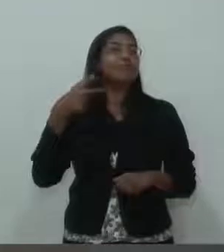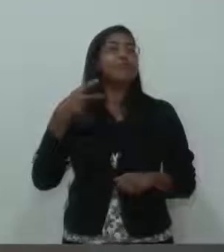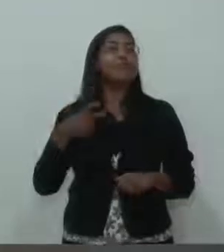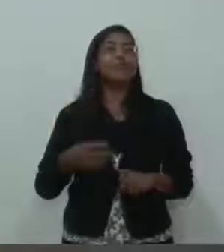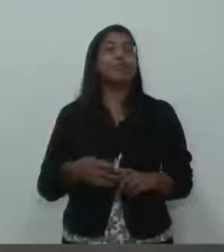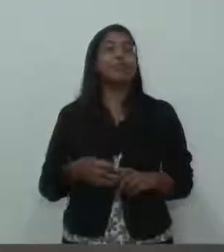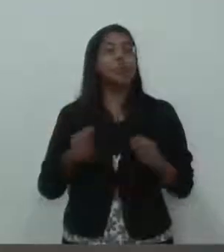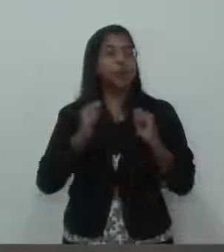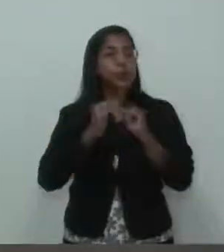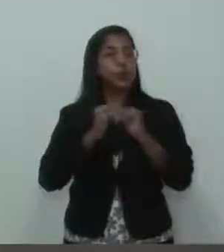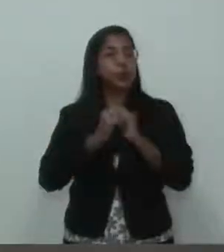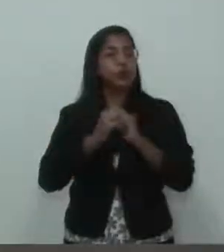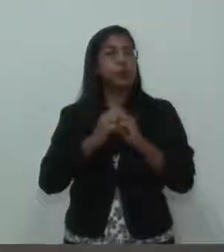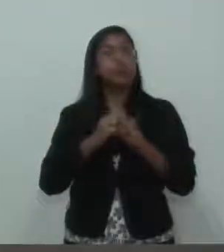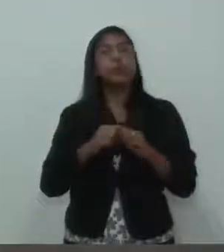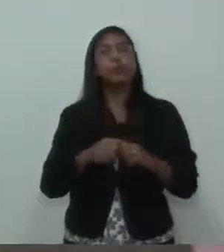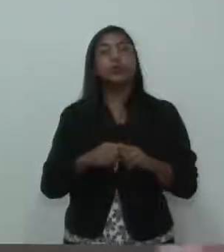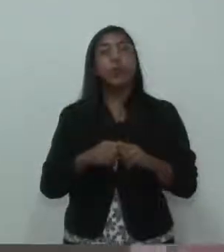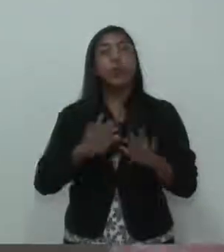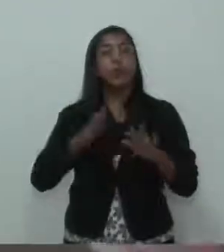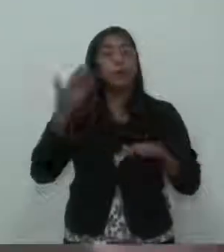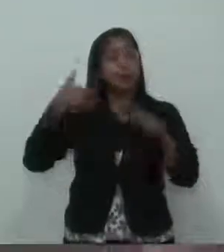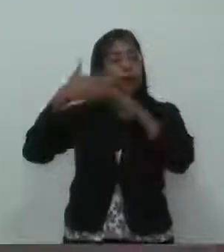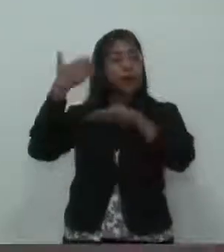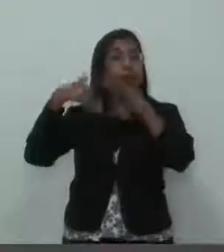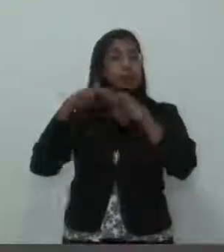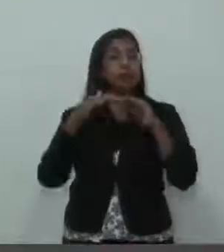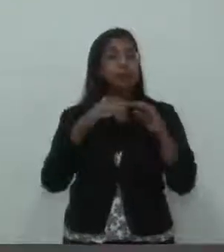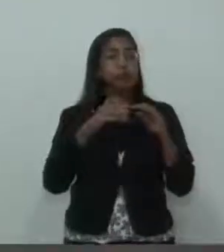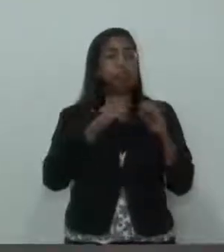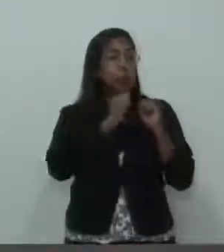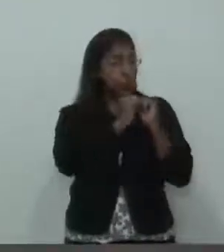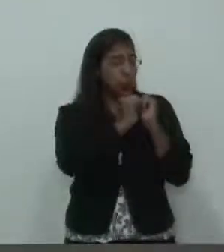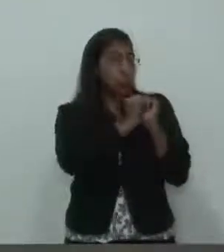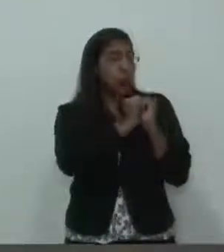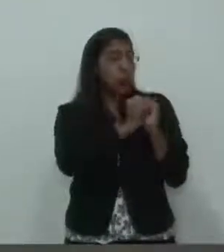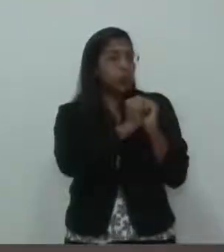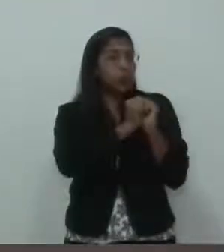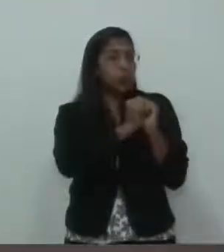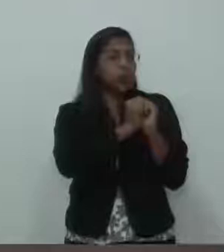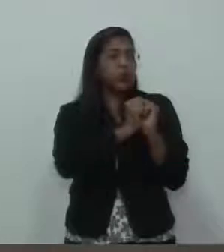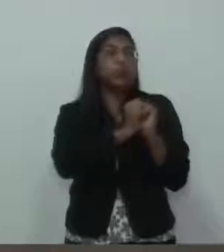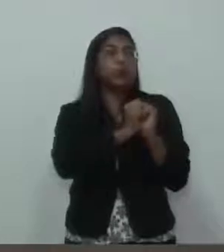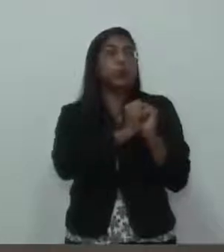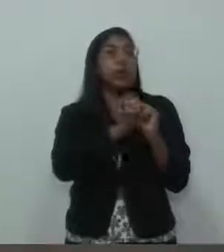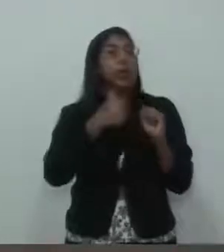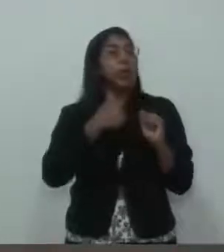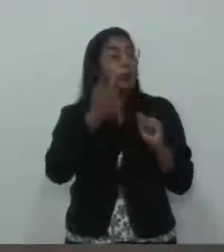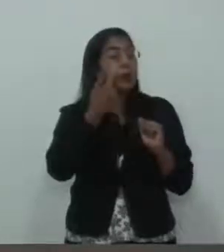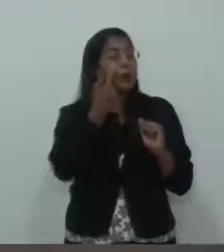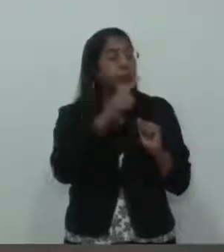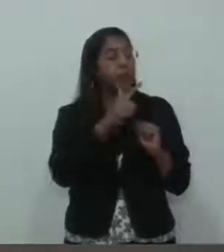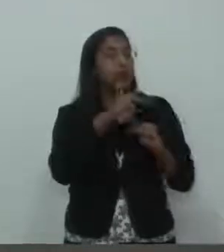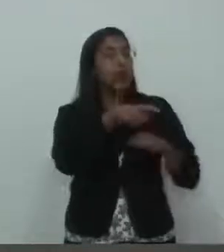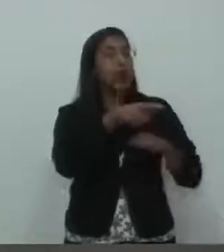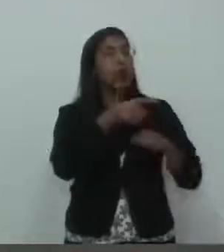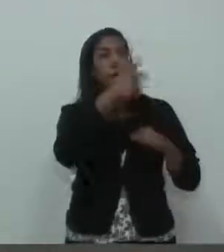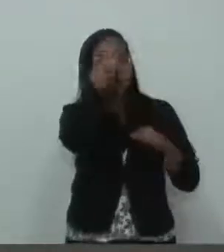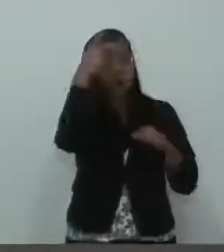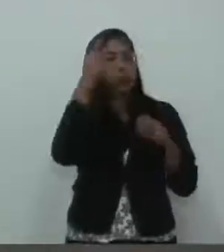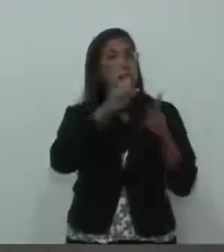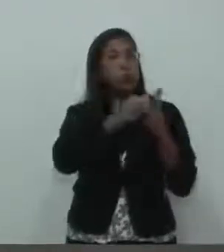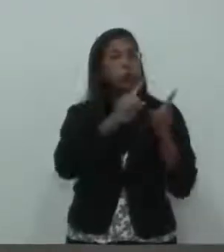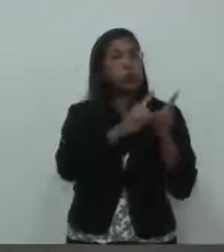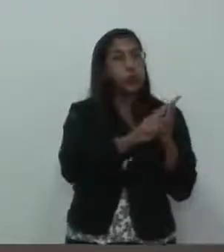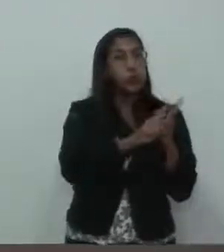mais próxima e de forma diretamente ligada, então eu pude ver de perto o quanto competentes e dedicados